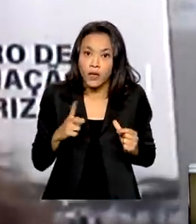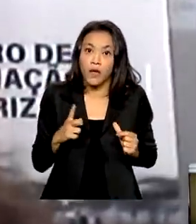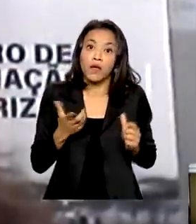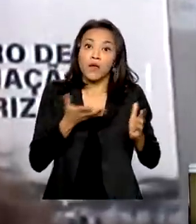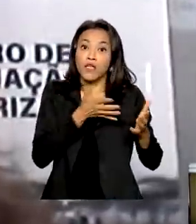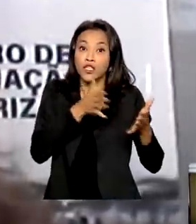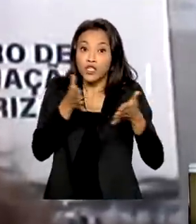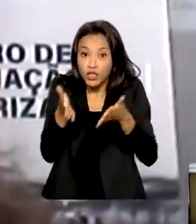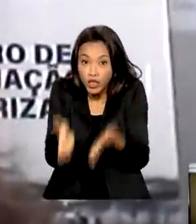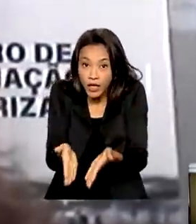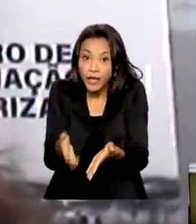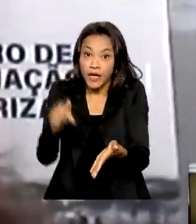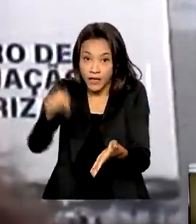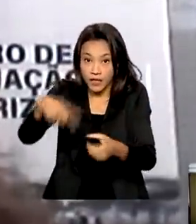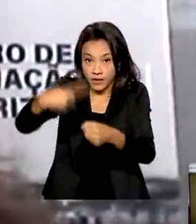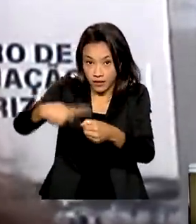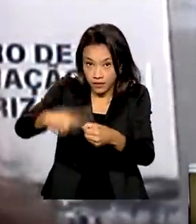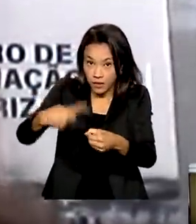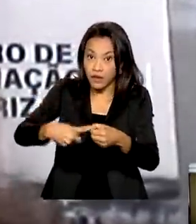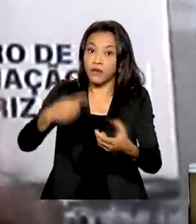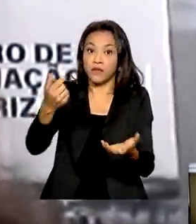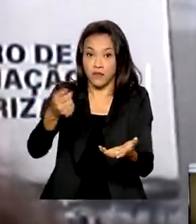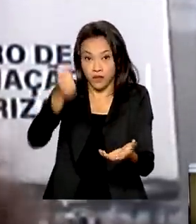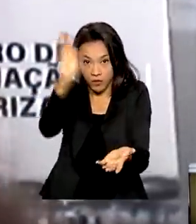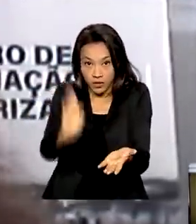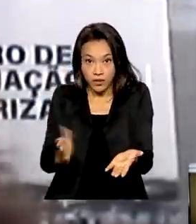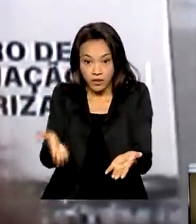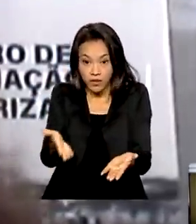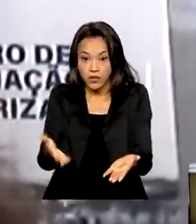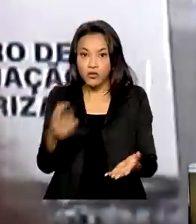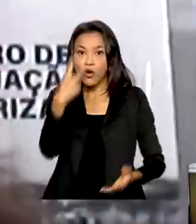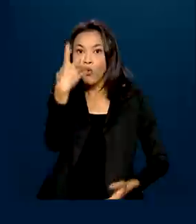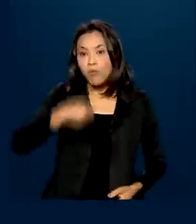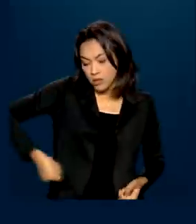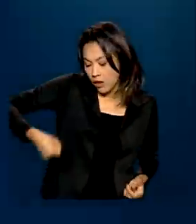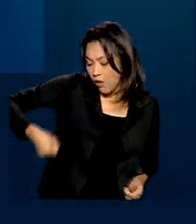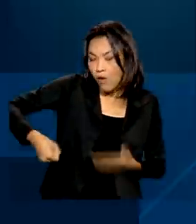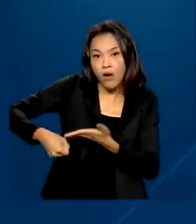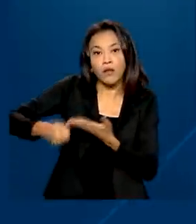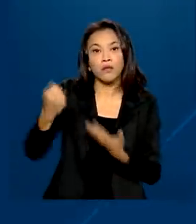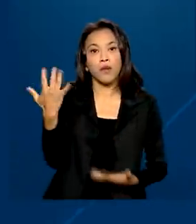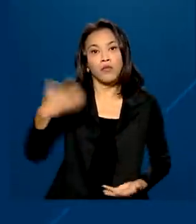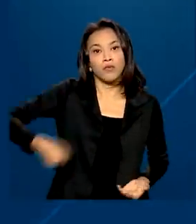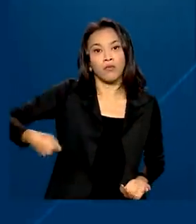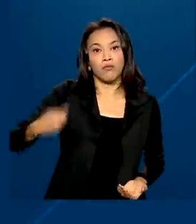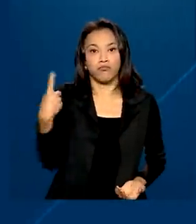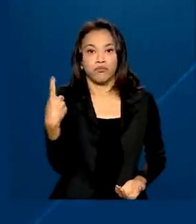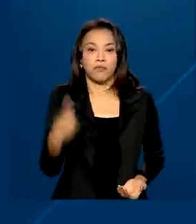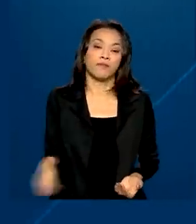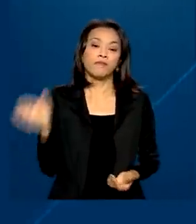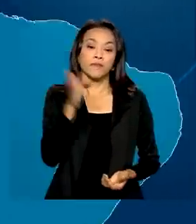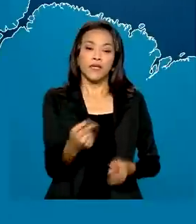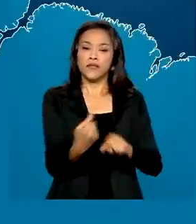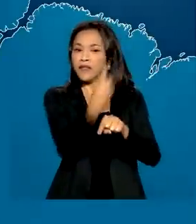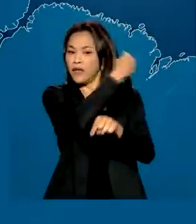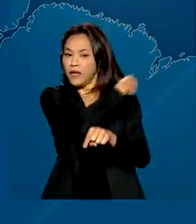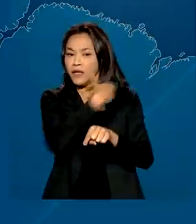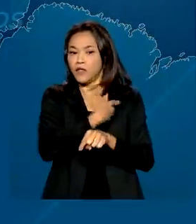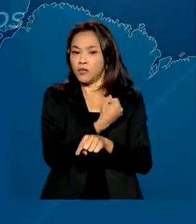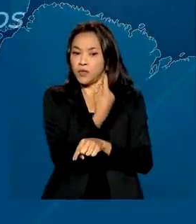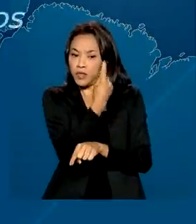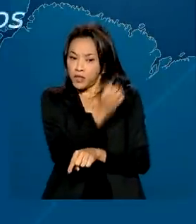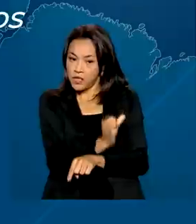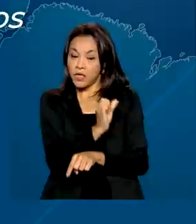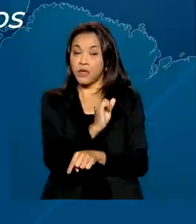em Boim e Pacaraima, que é na fronteira, com uma sacola na mão. Desde meados de 2016, o Brasil